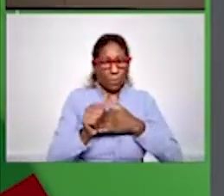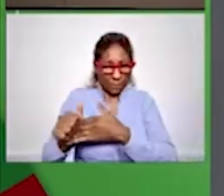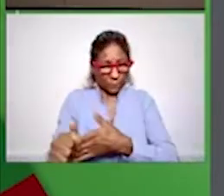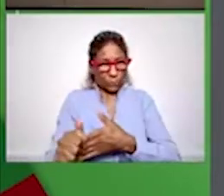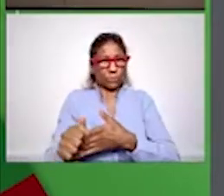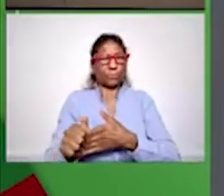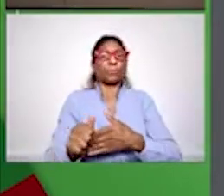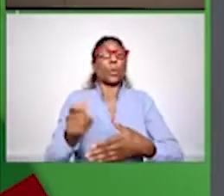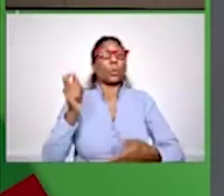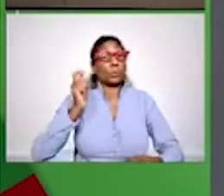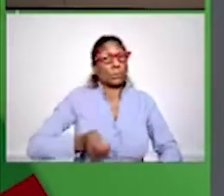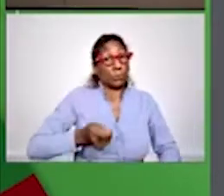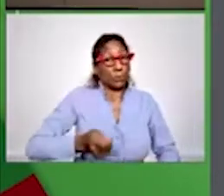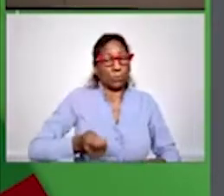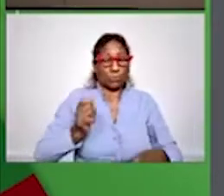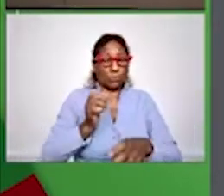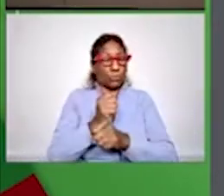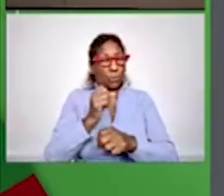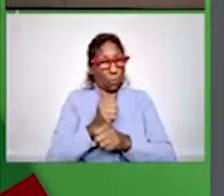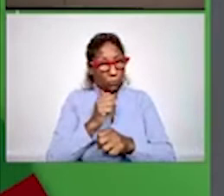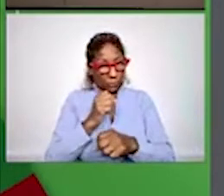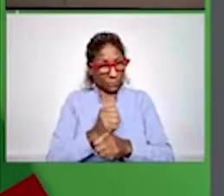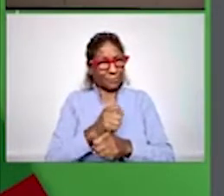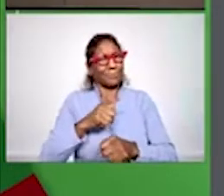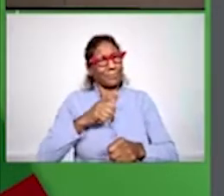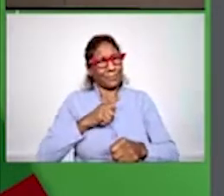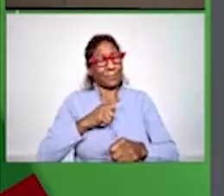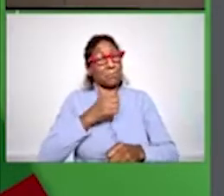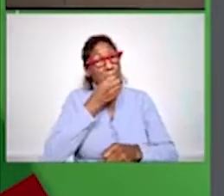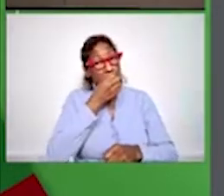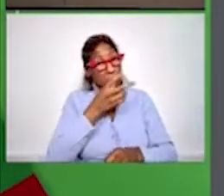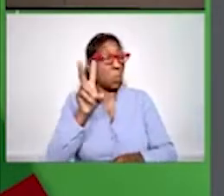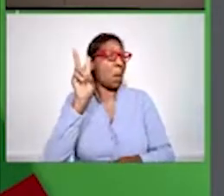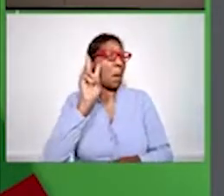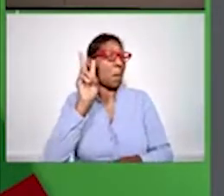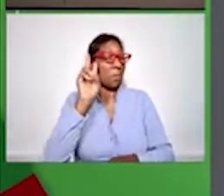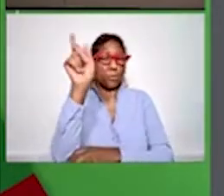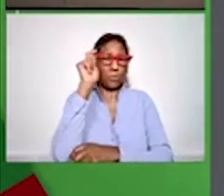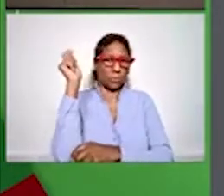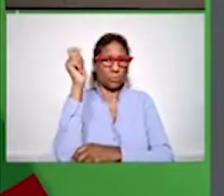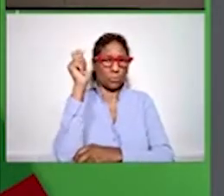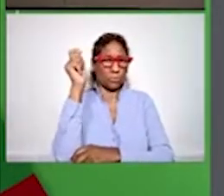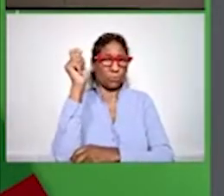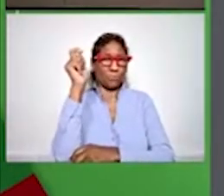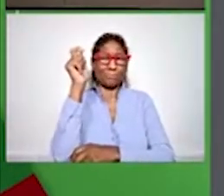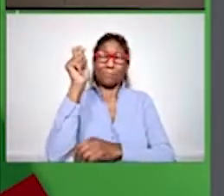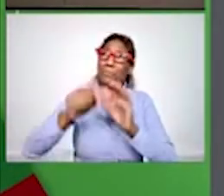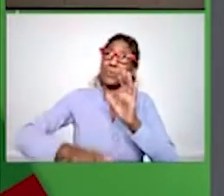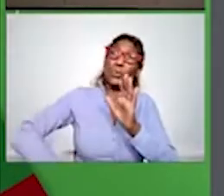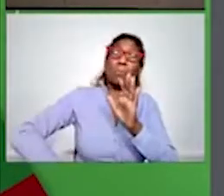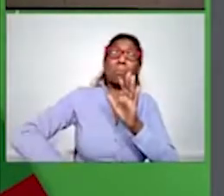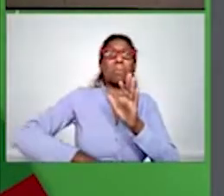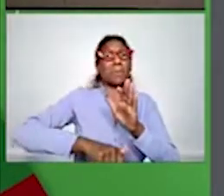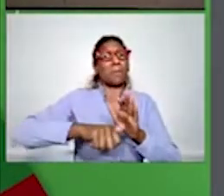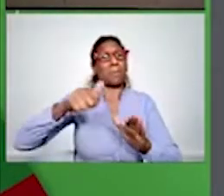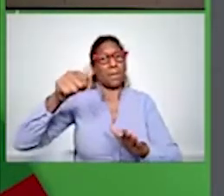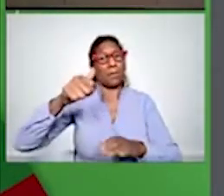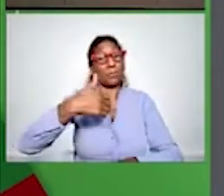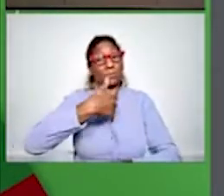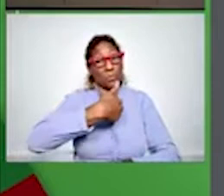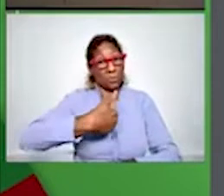Contas e com a transparência nos nossos portais oficiais. Aliás, é bom lembrar, o Rio Grande do Sul está no topo dos portais aí de